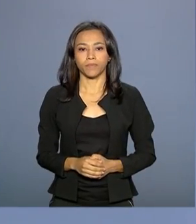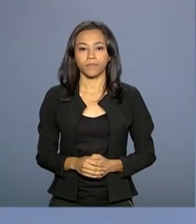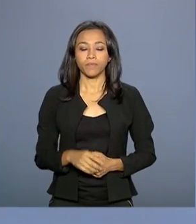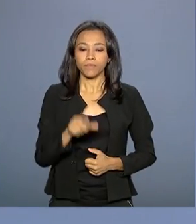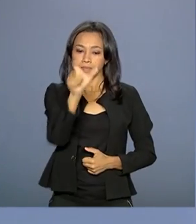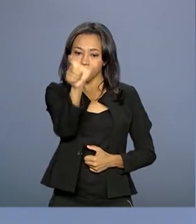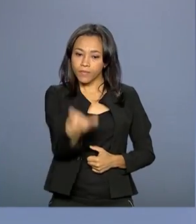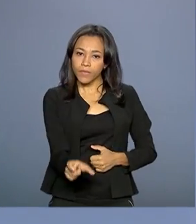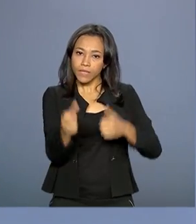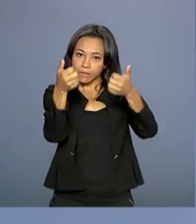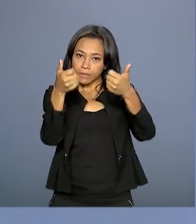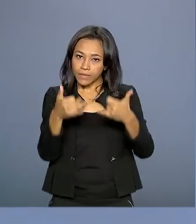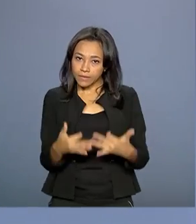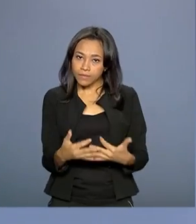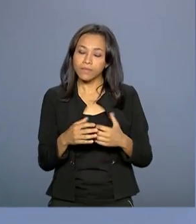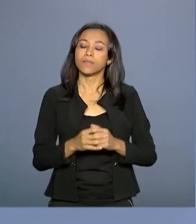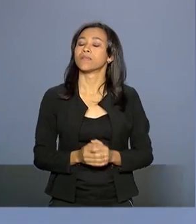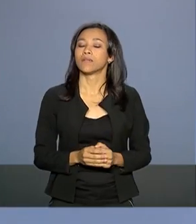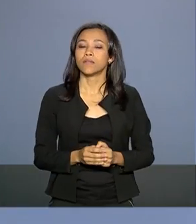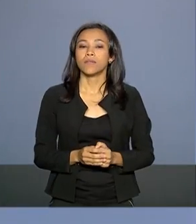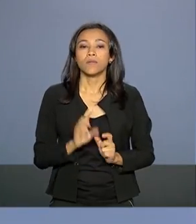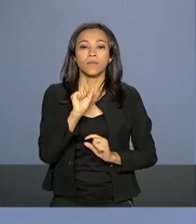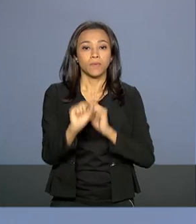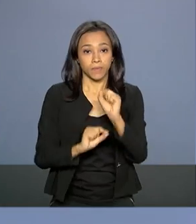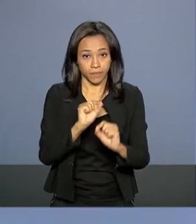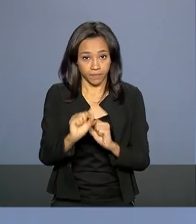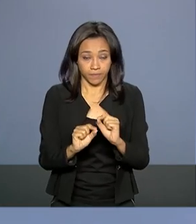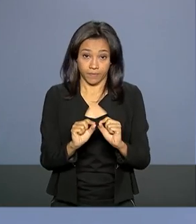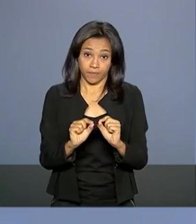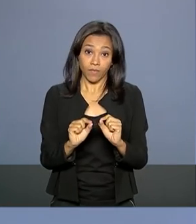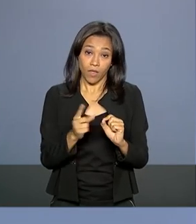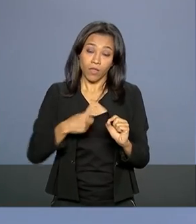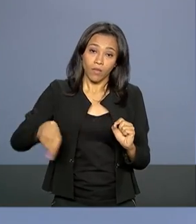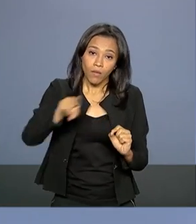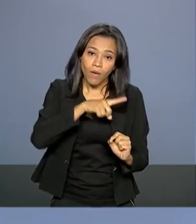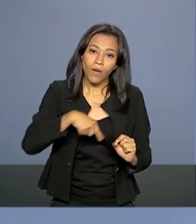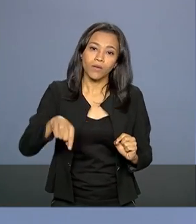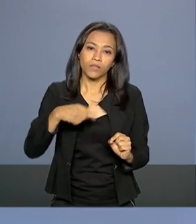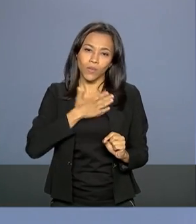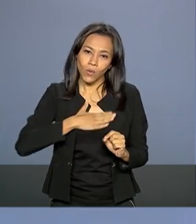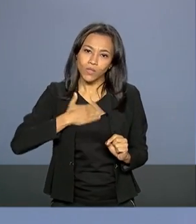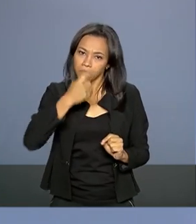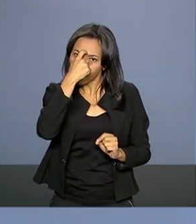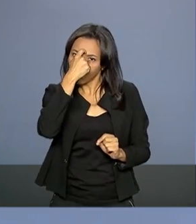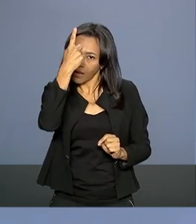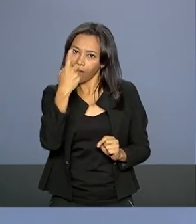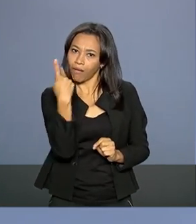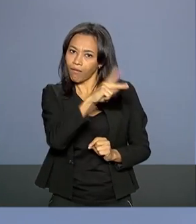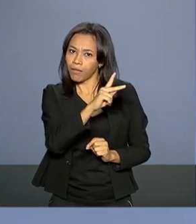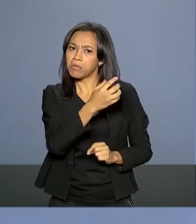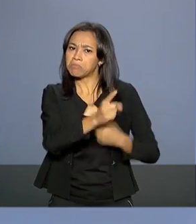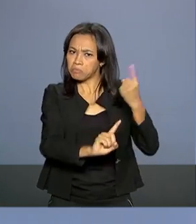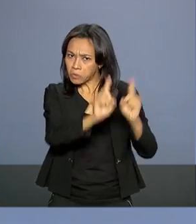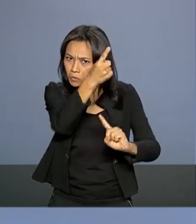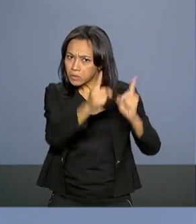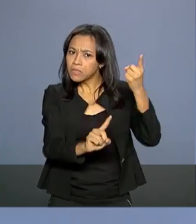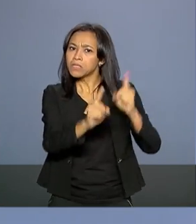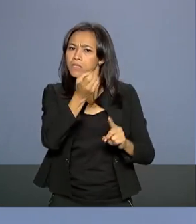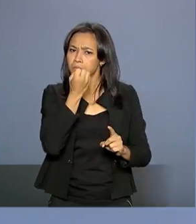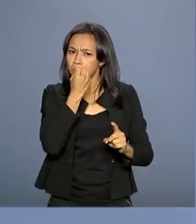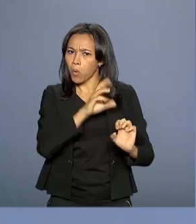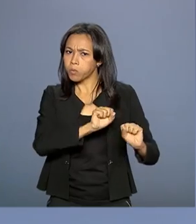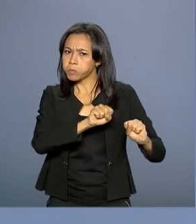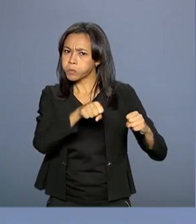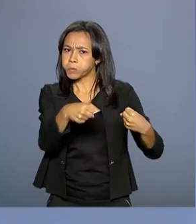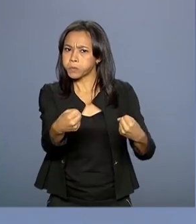Na reunião dos presidentes sul-americanos, nós gostamos muito da ideia chilena, que o Chile está conduzindo com grande empenho,